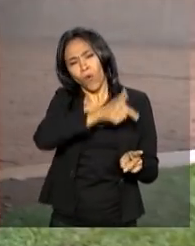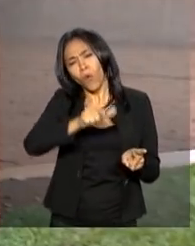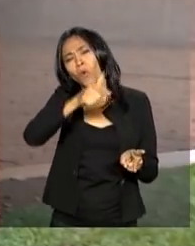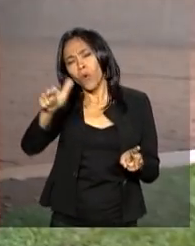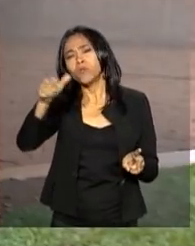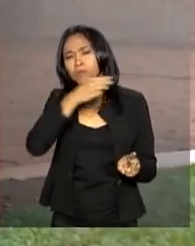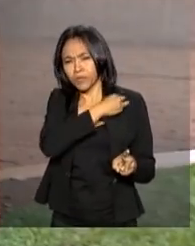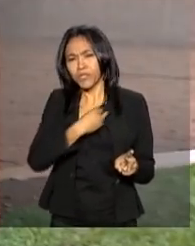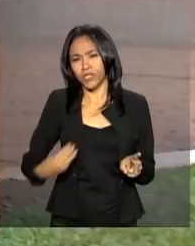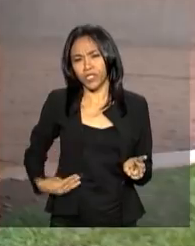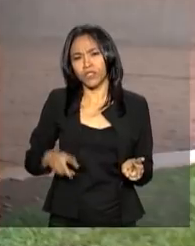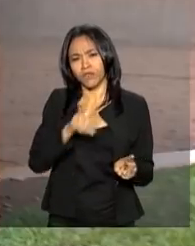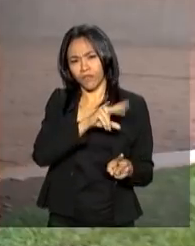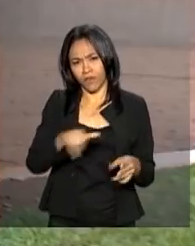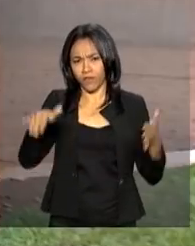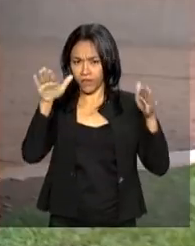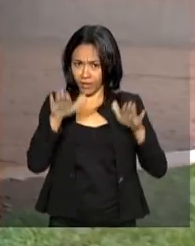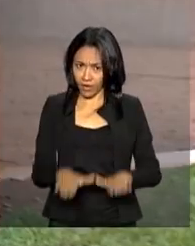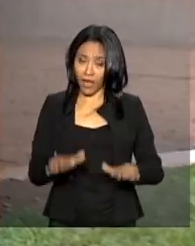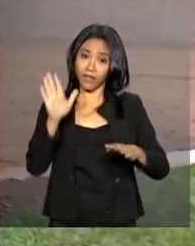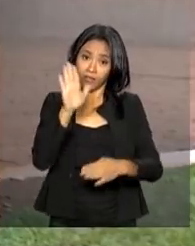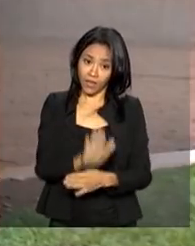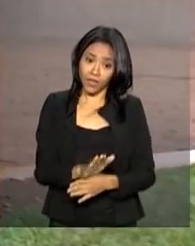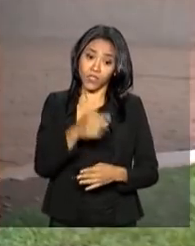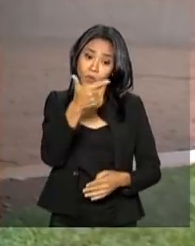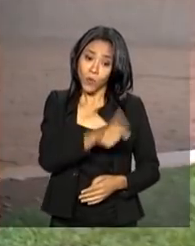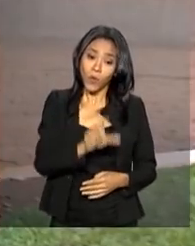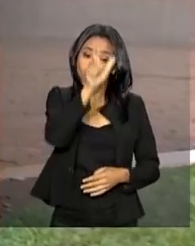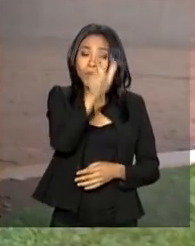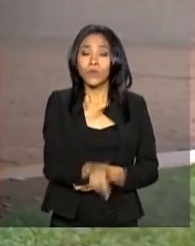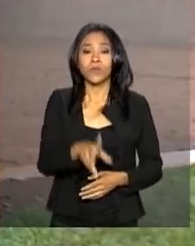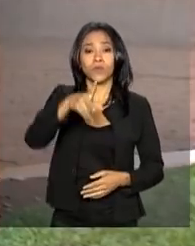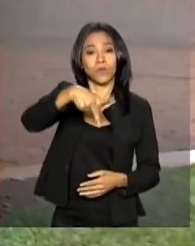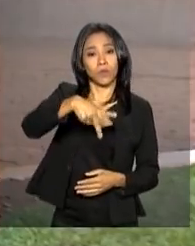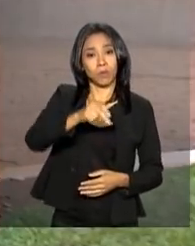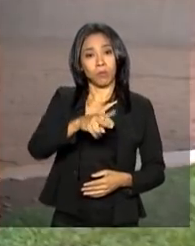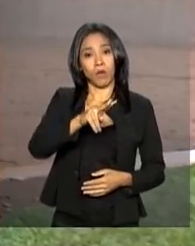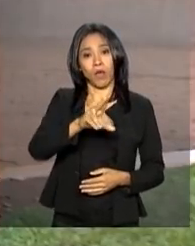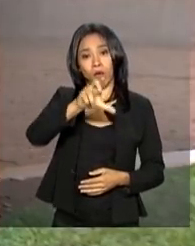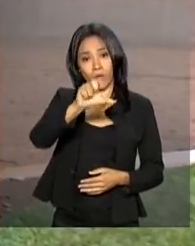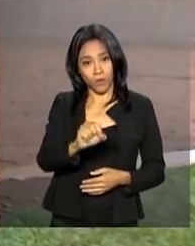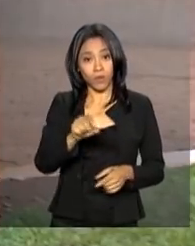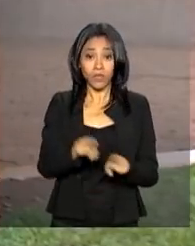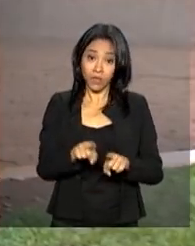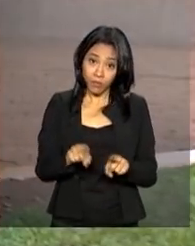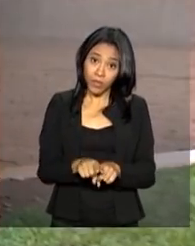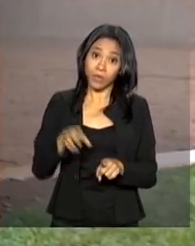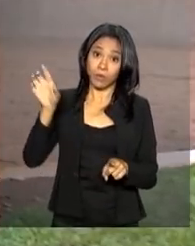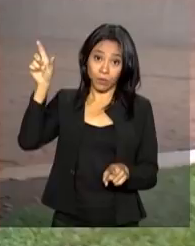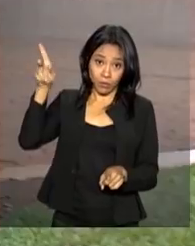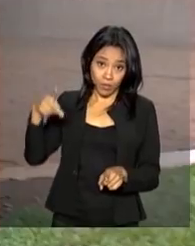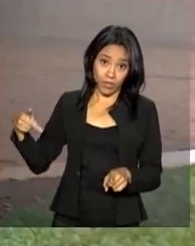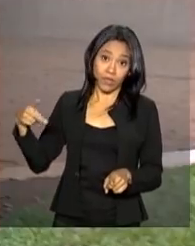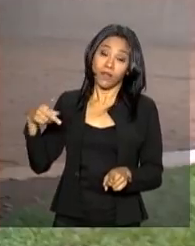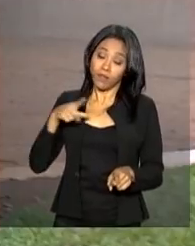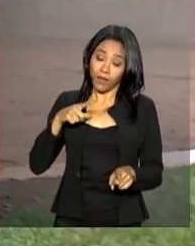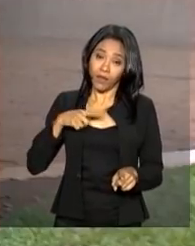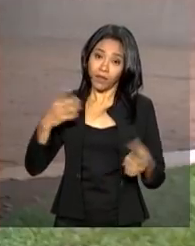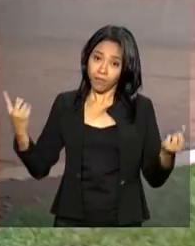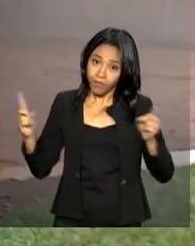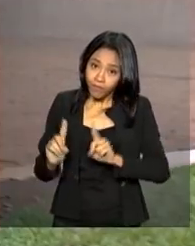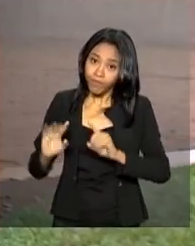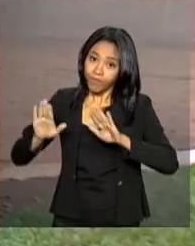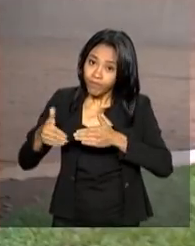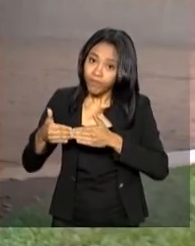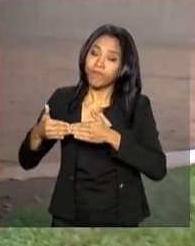devem passar por aqui durante a tarde, não só esses. No caso do Paulo Guedes, além de encontros com o presidente eleito, Jair Bolsonaro, ele também tem reuniões com a equipe